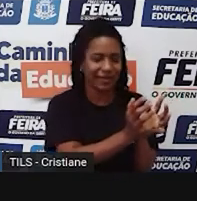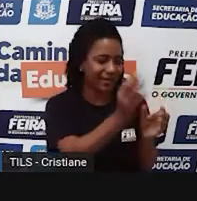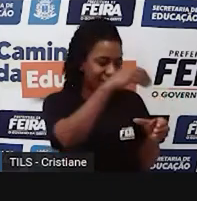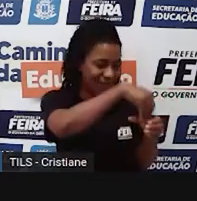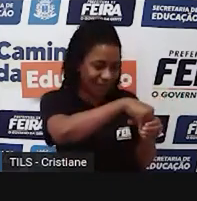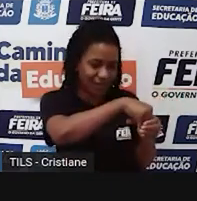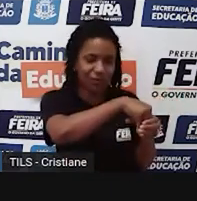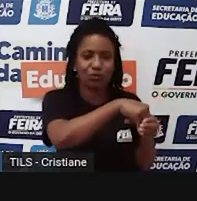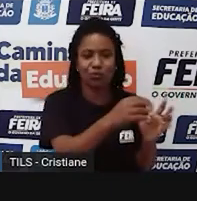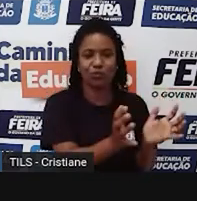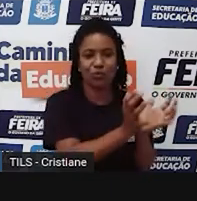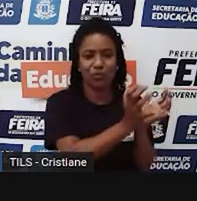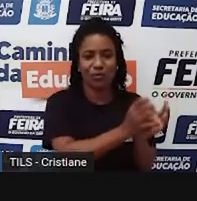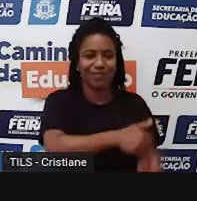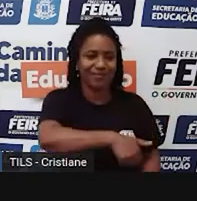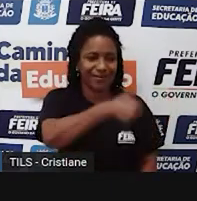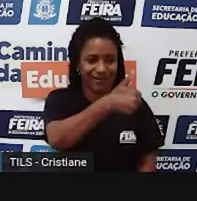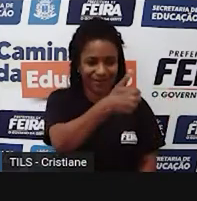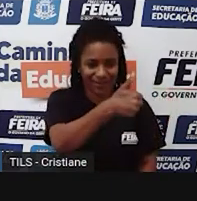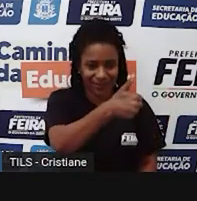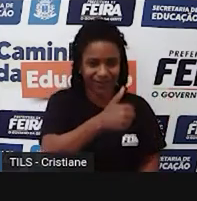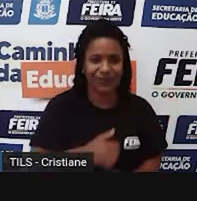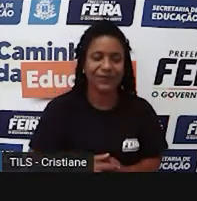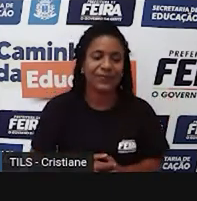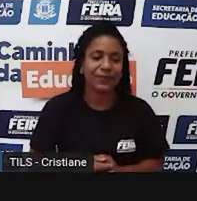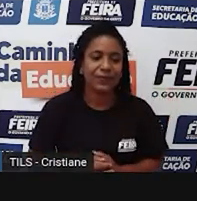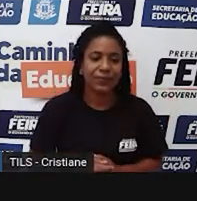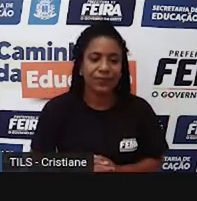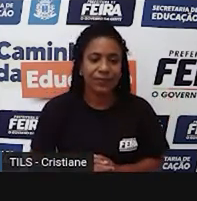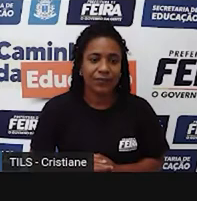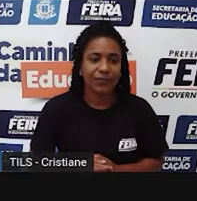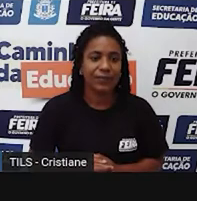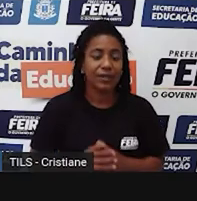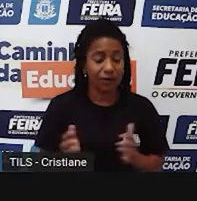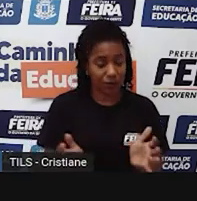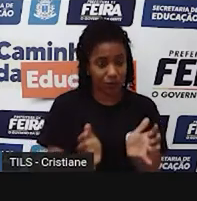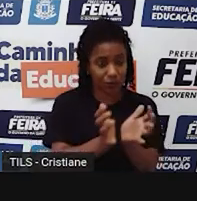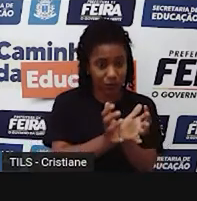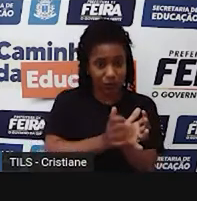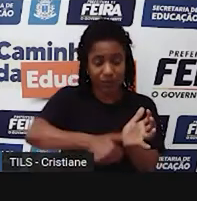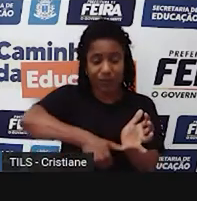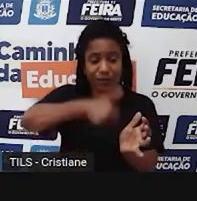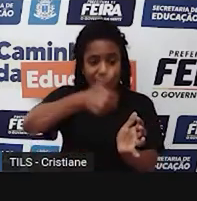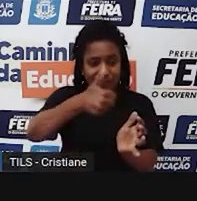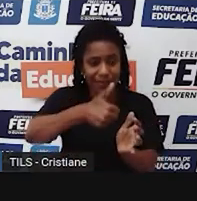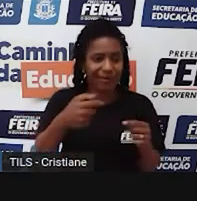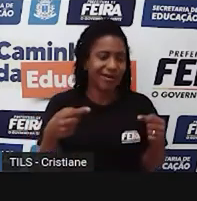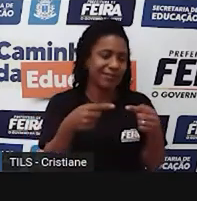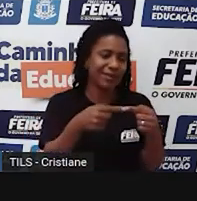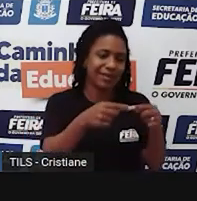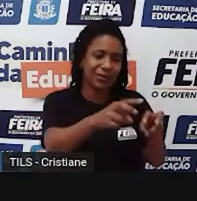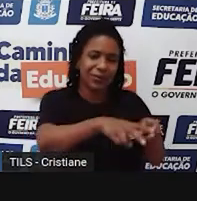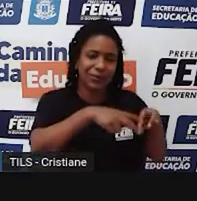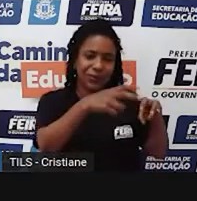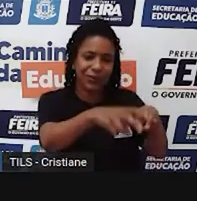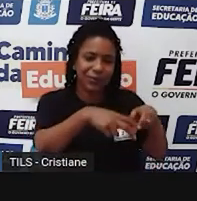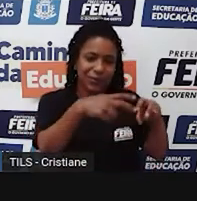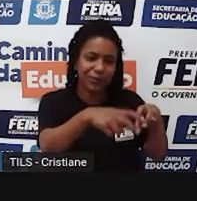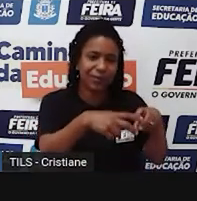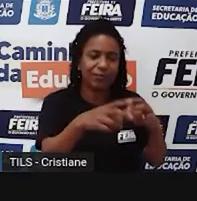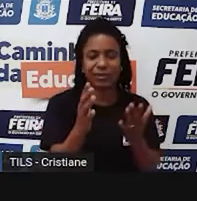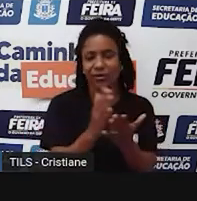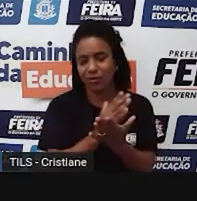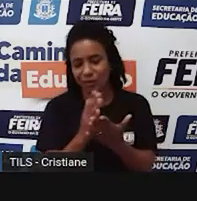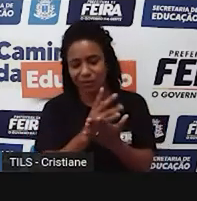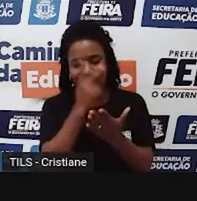primário. Que, digamos assim, está mais voltado para o espaço rural. É claro que algumas pessoas que